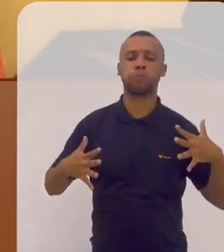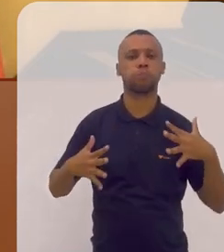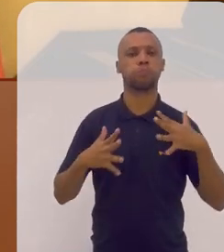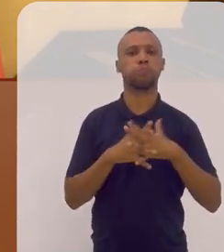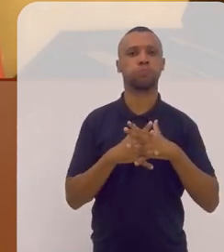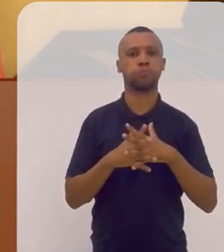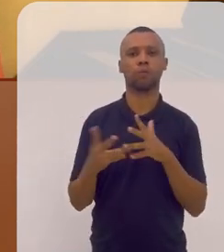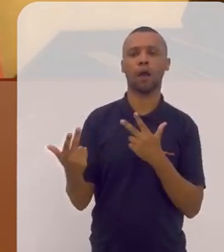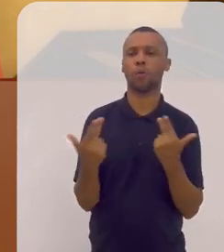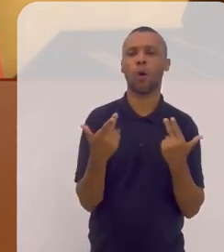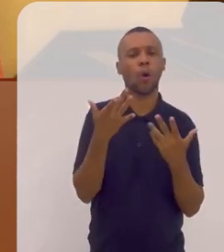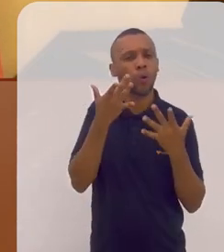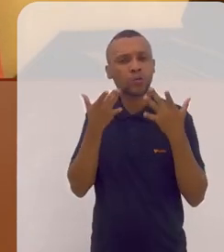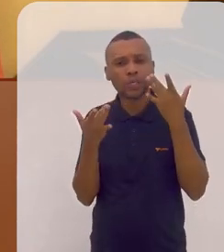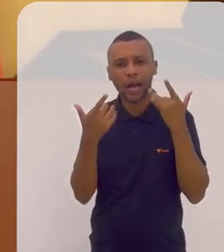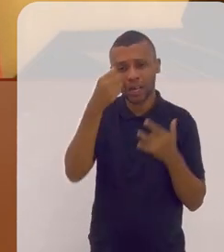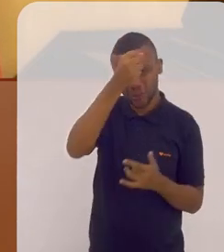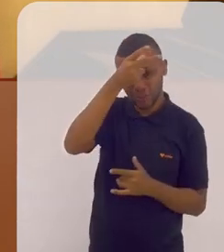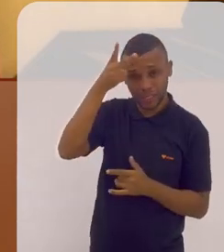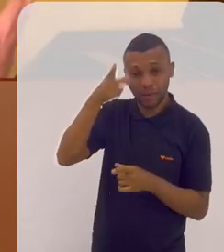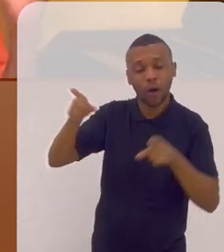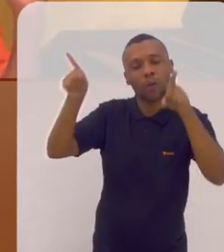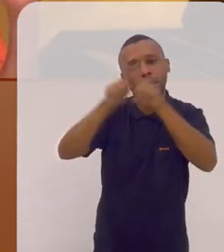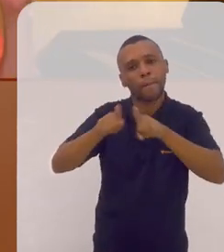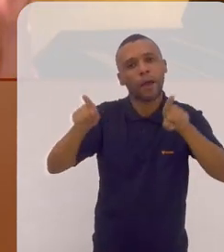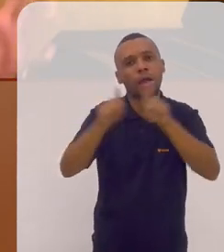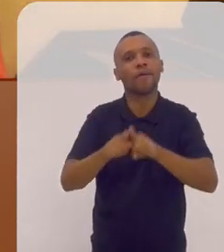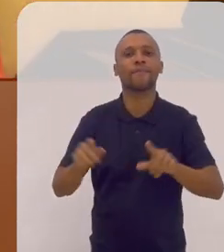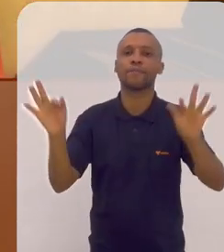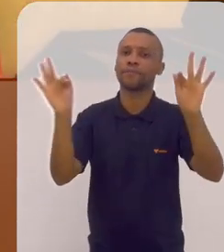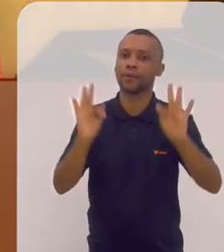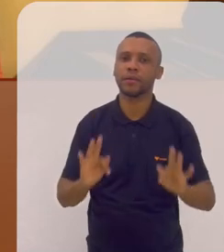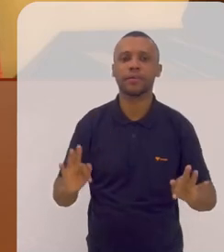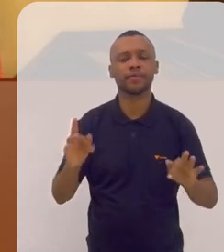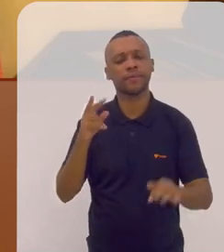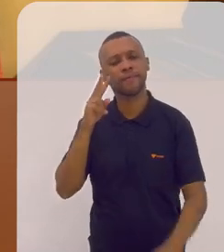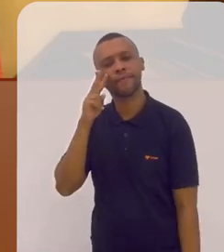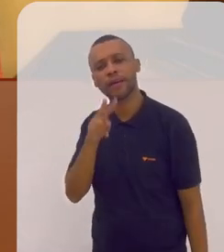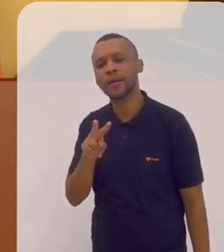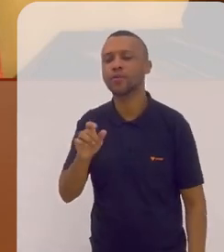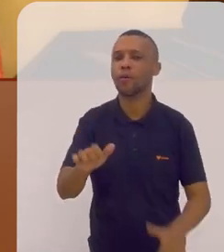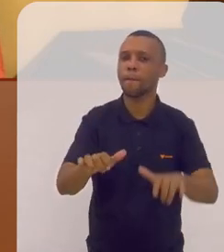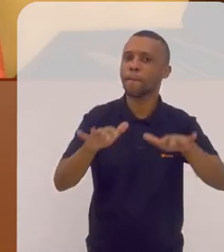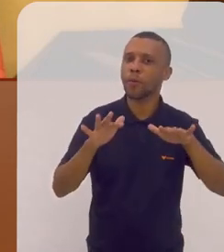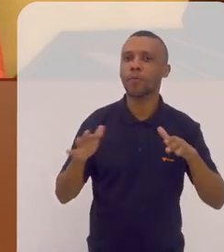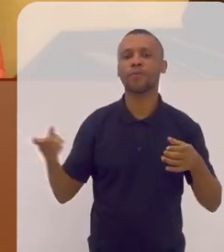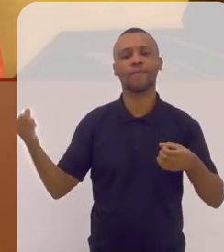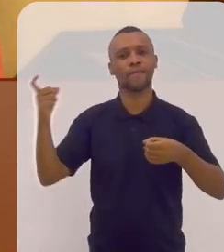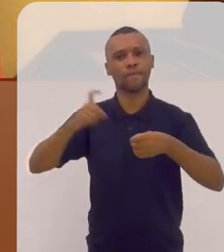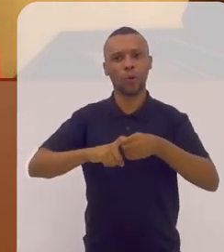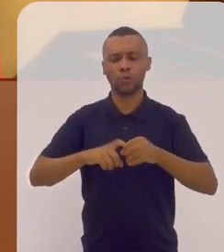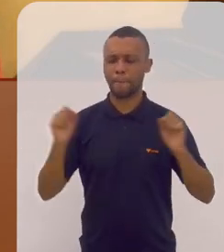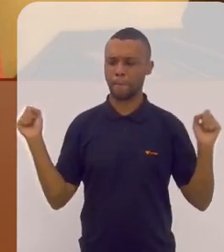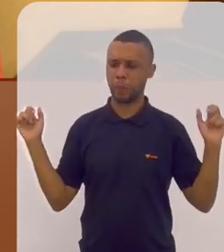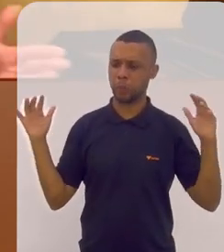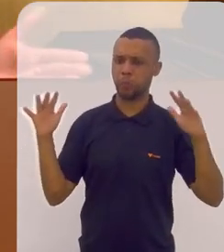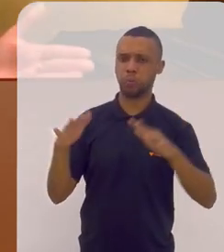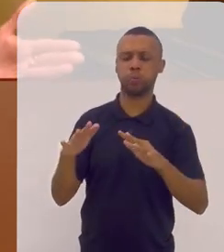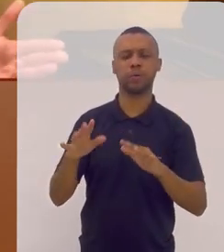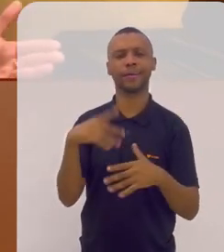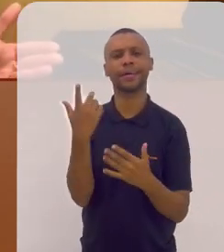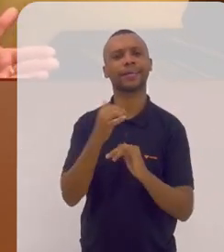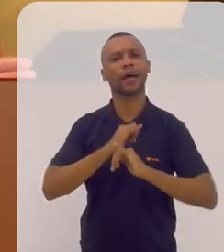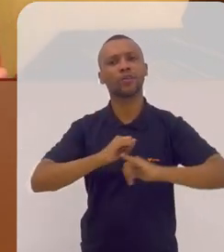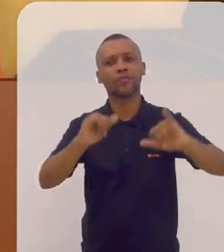então eu fico muito feliz de ver que o público voltou depois da pandemia e essa difusão